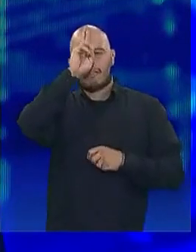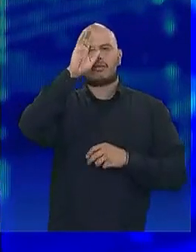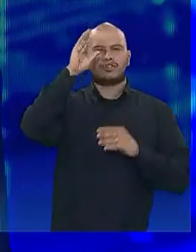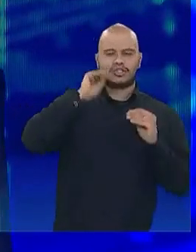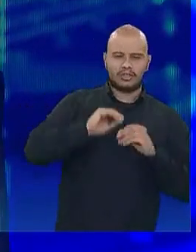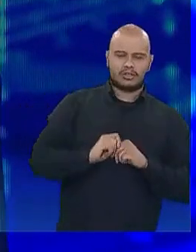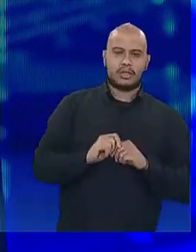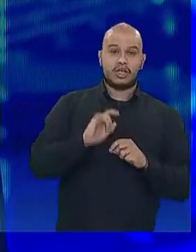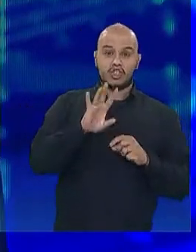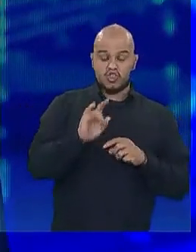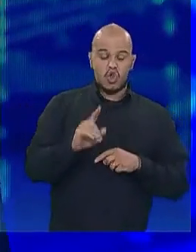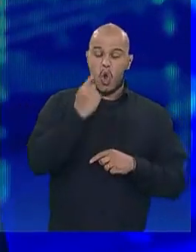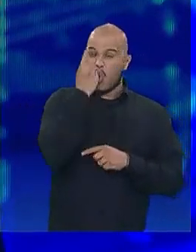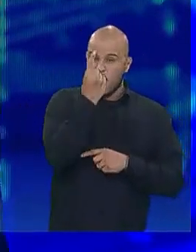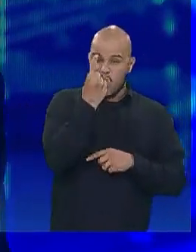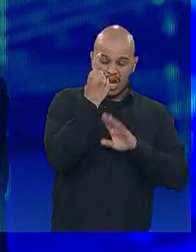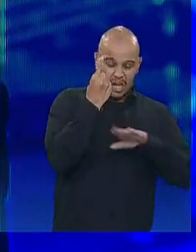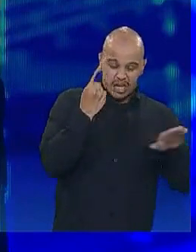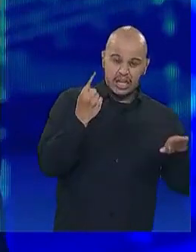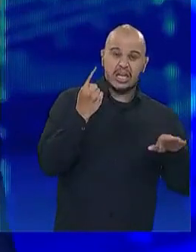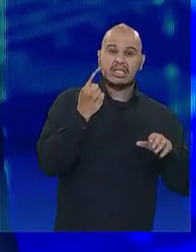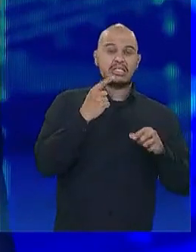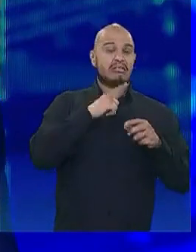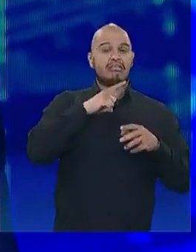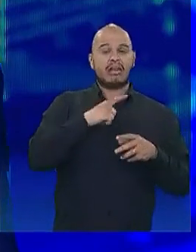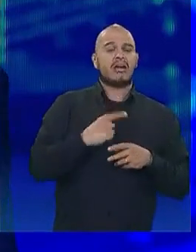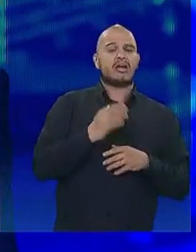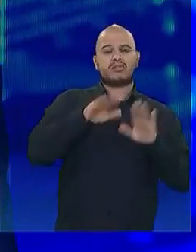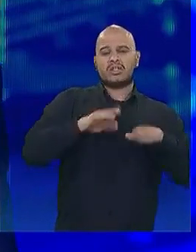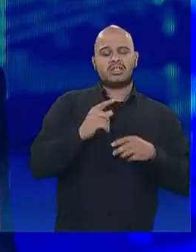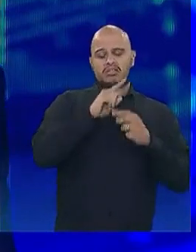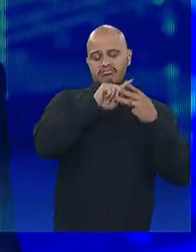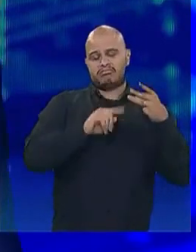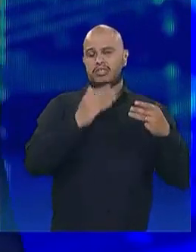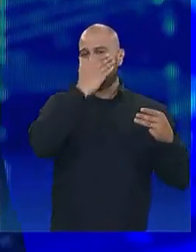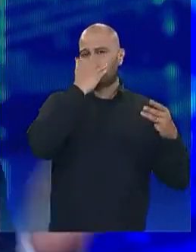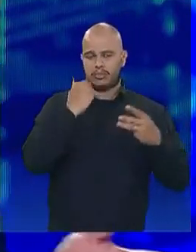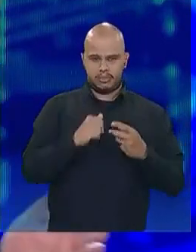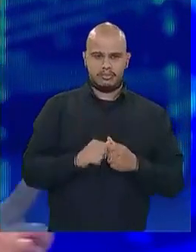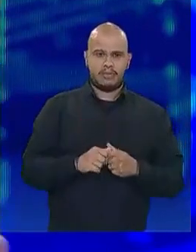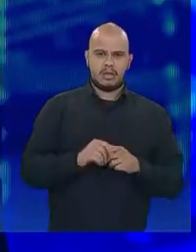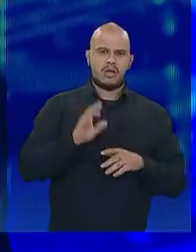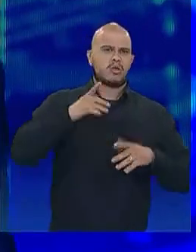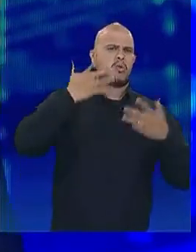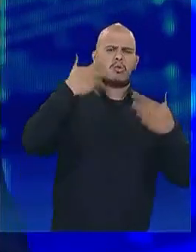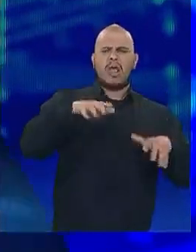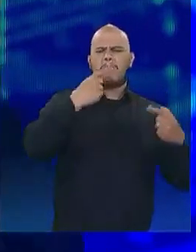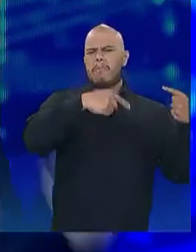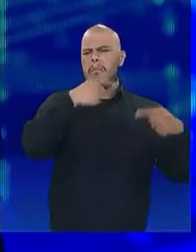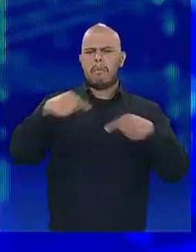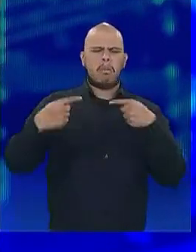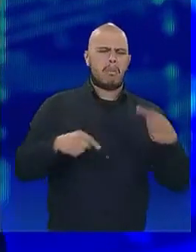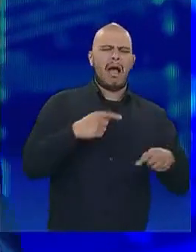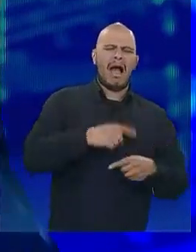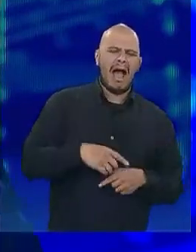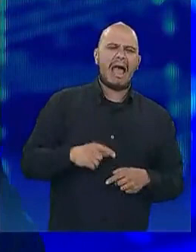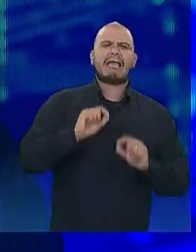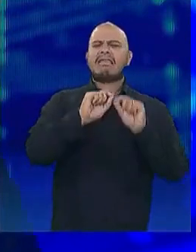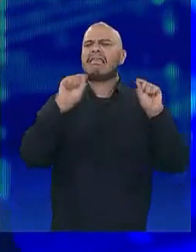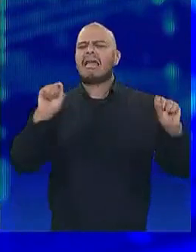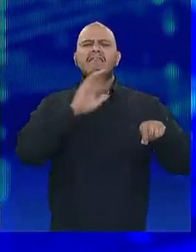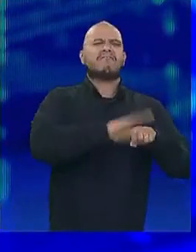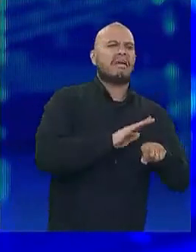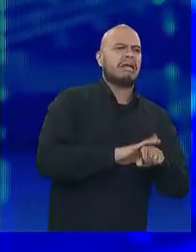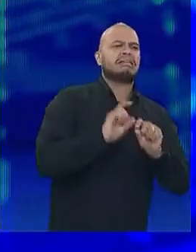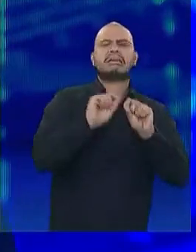fazem três refeições. Por isso eu quero encerrar essa disputa de quem é que é mais Papai Noel, inversa de eleição, Bolsa Família, mais 200, que